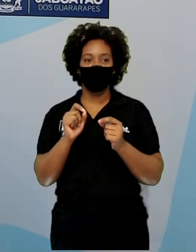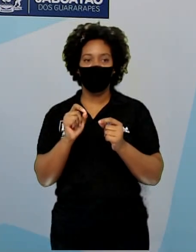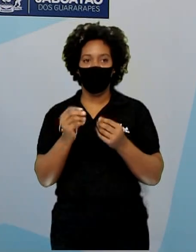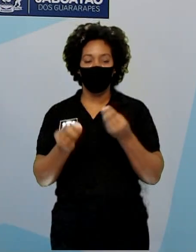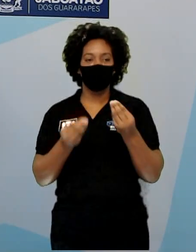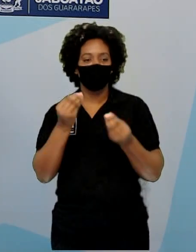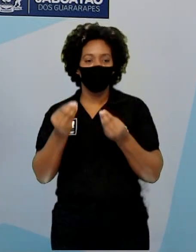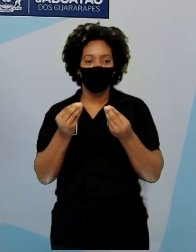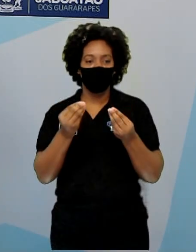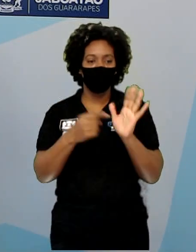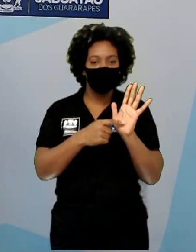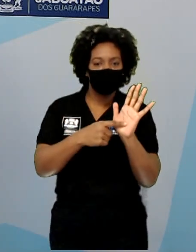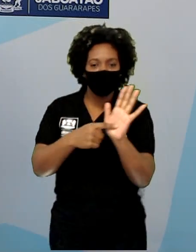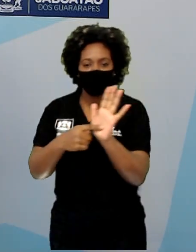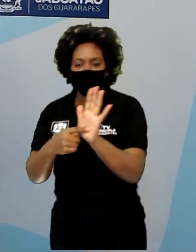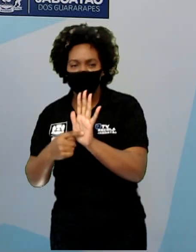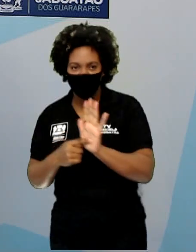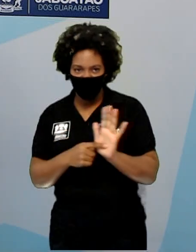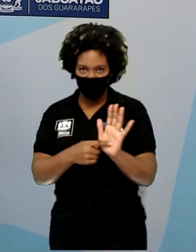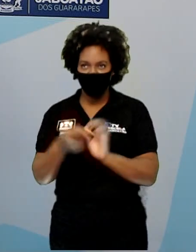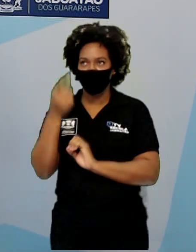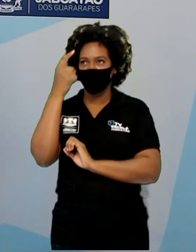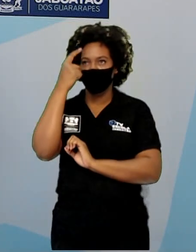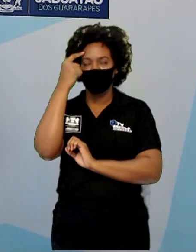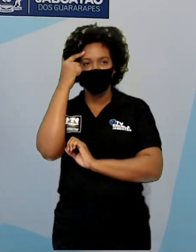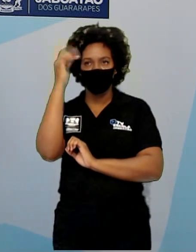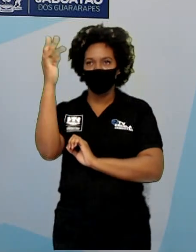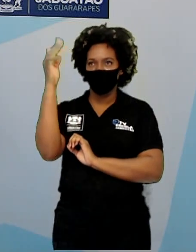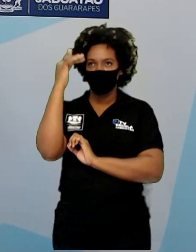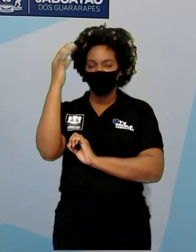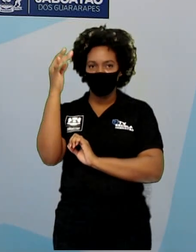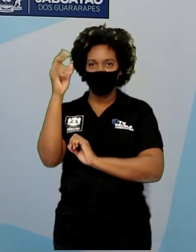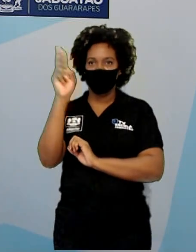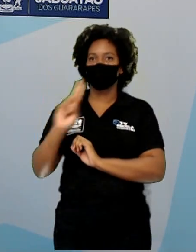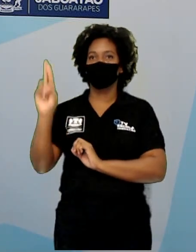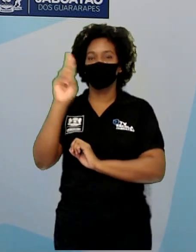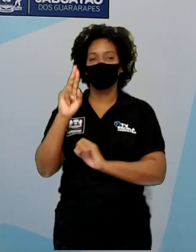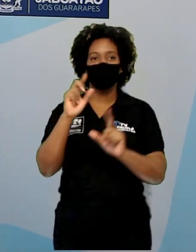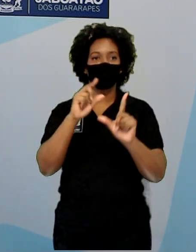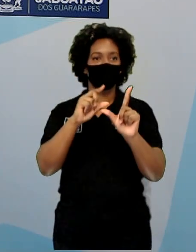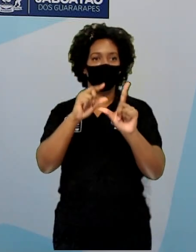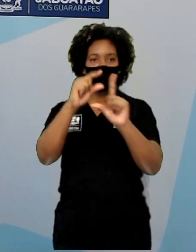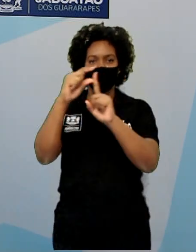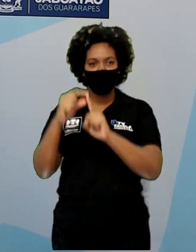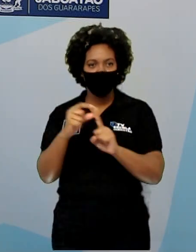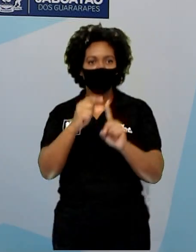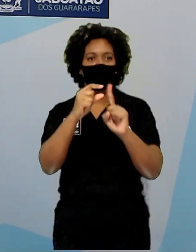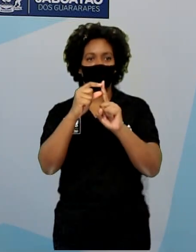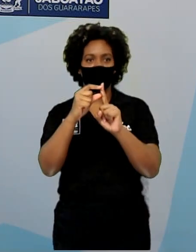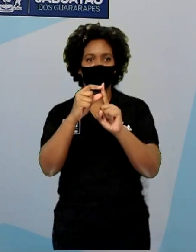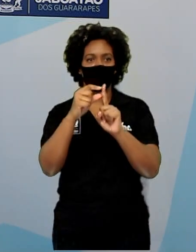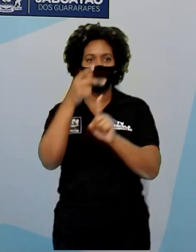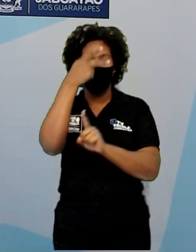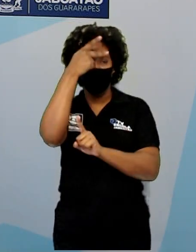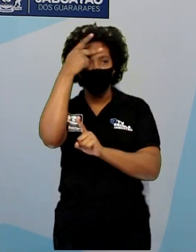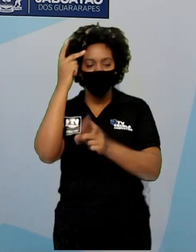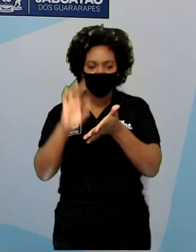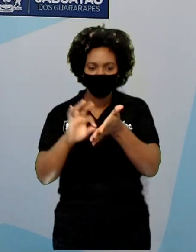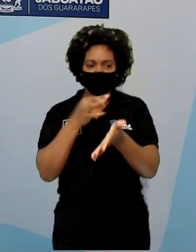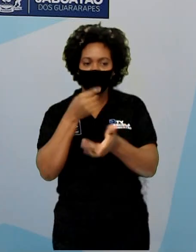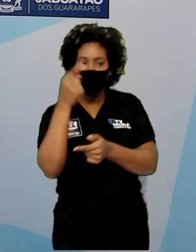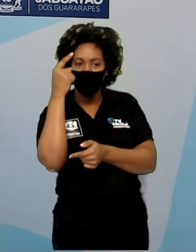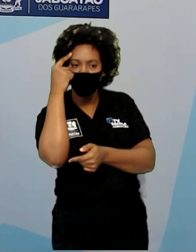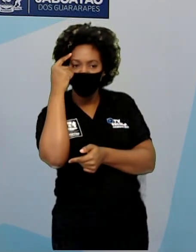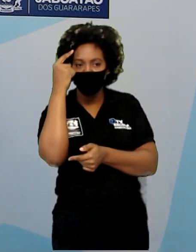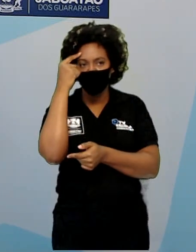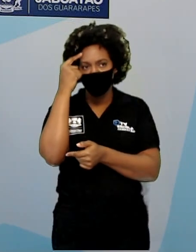palavras, as ideias sobre um determinado assunto. Então, o autor pensa tudo o que ele quer